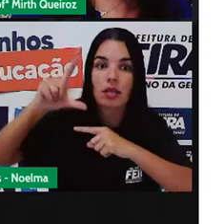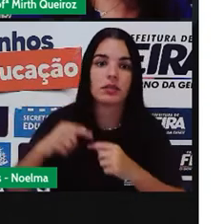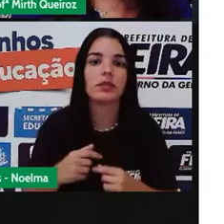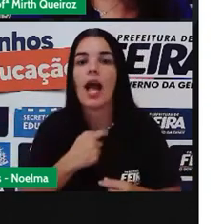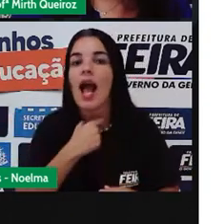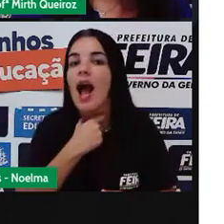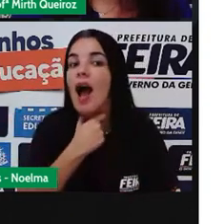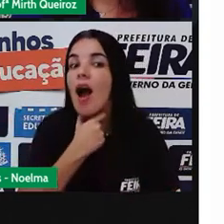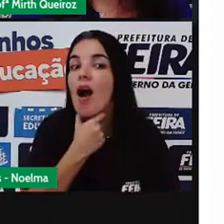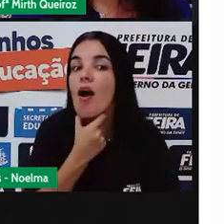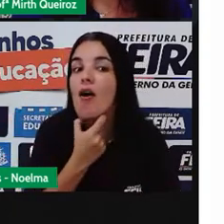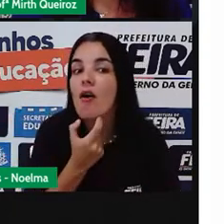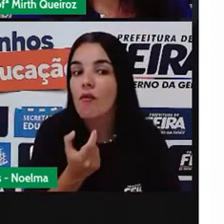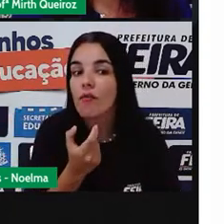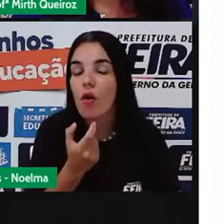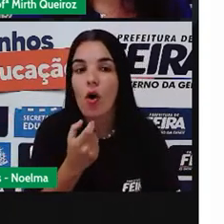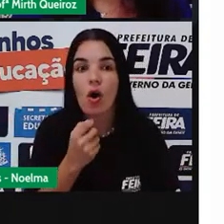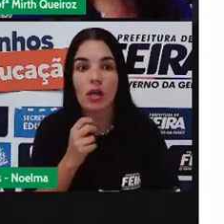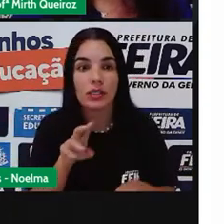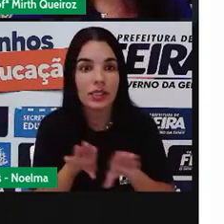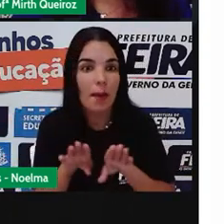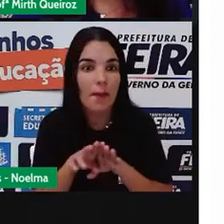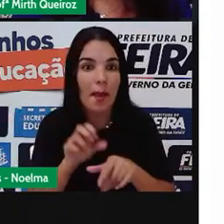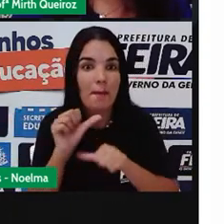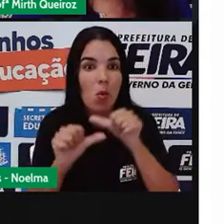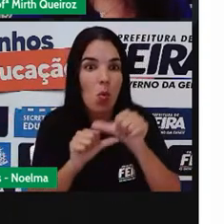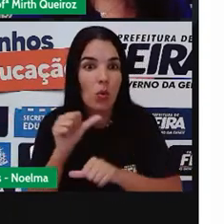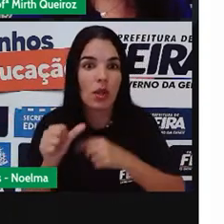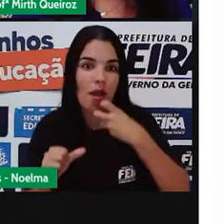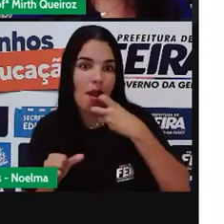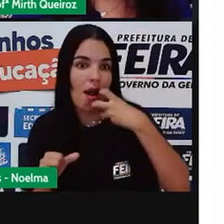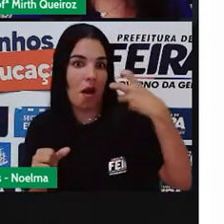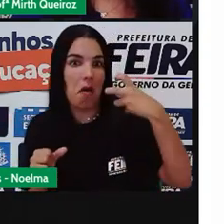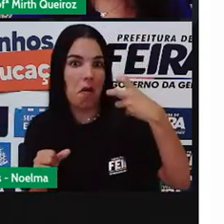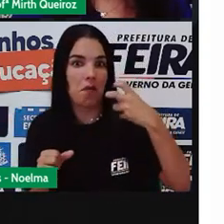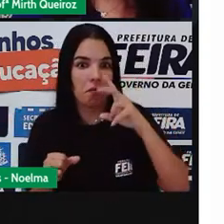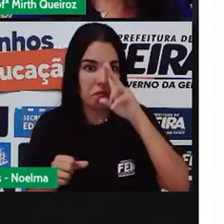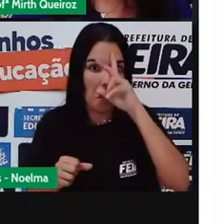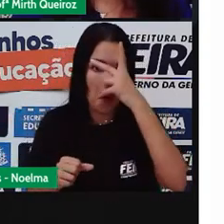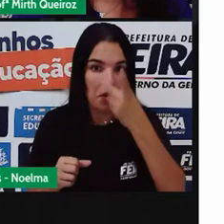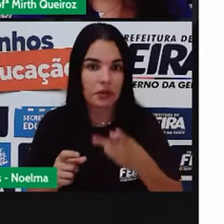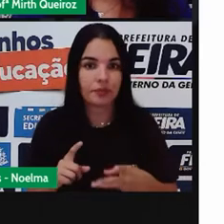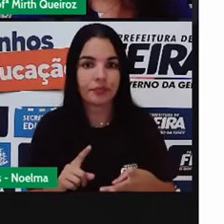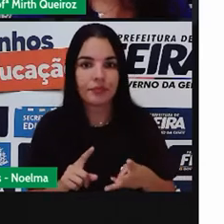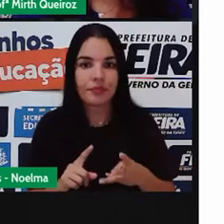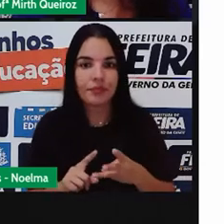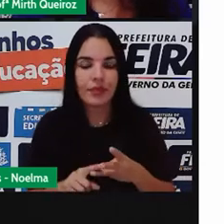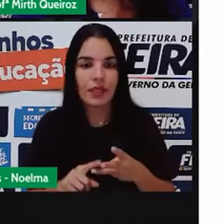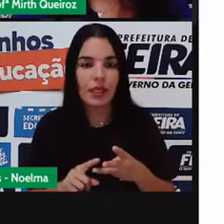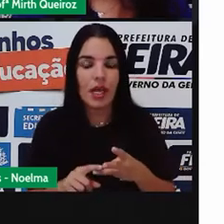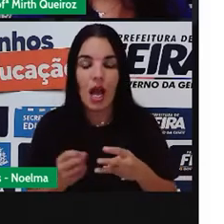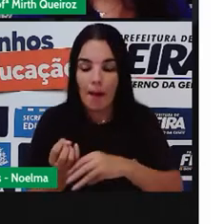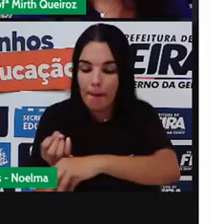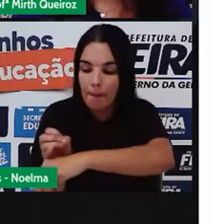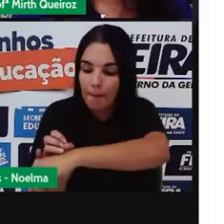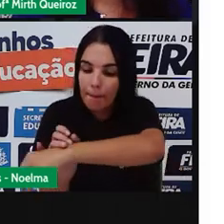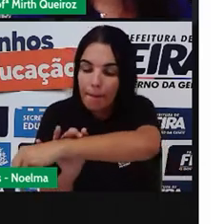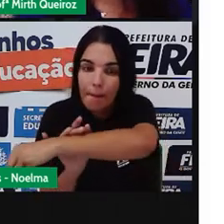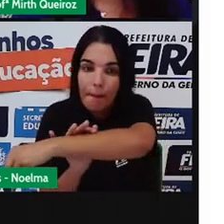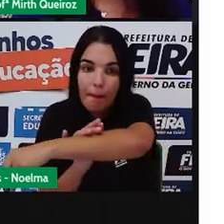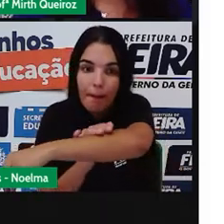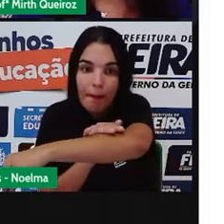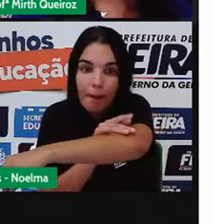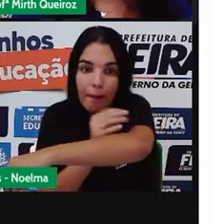O surgimento dos pelos corporais também acontece durante a puberdade, tanto nos órgãos genitais, quanto no